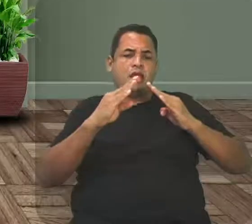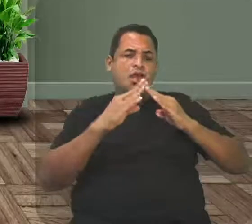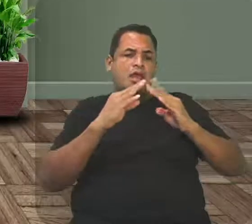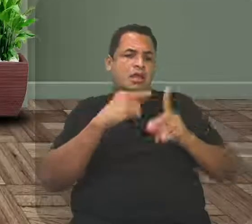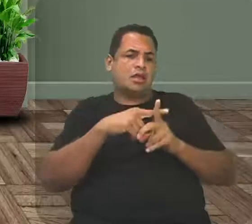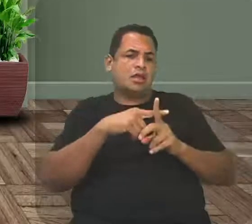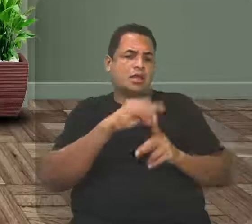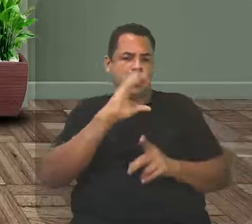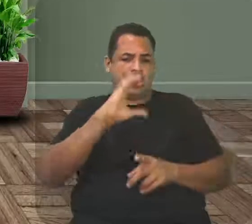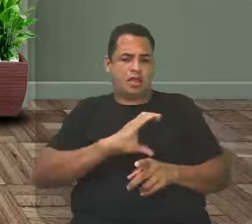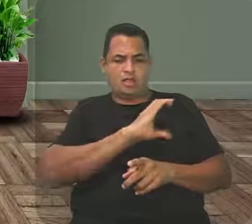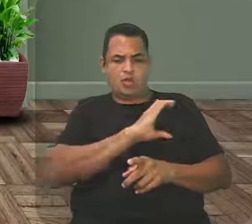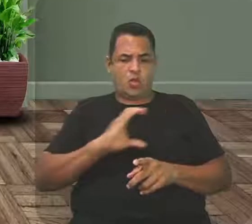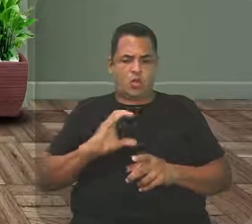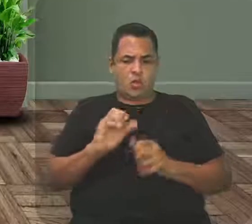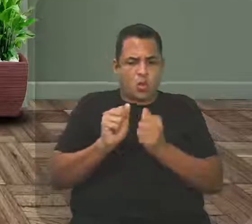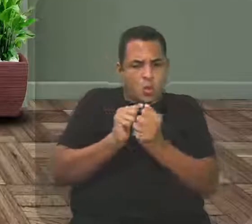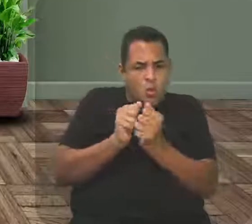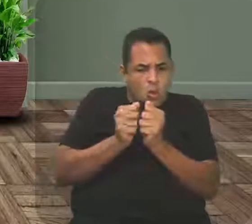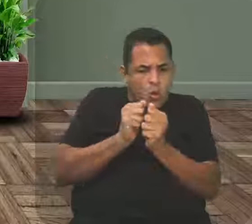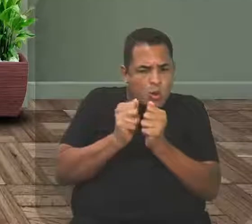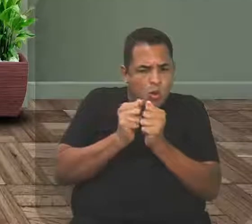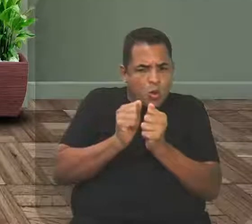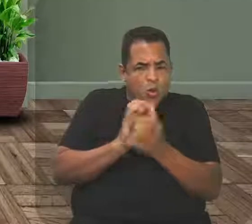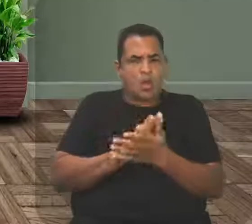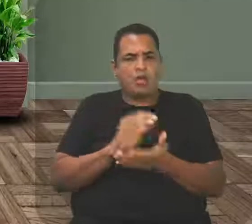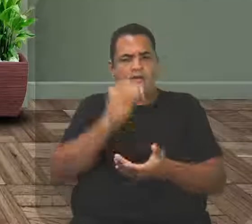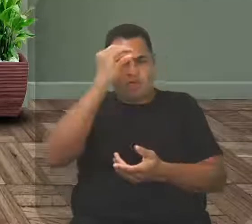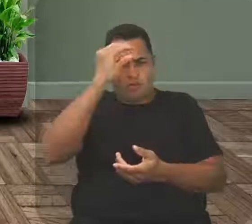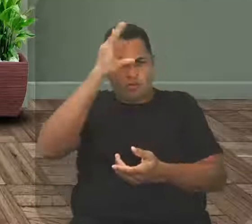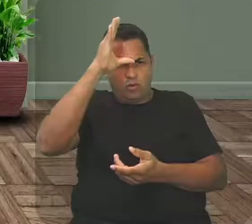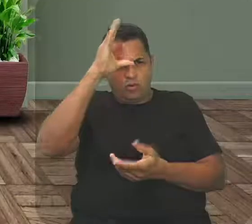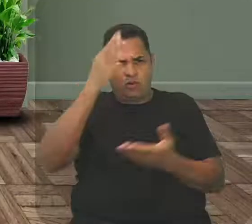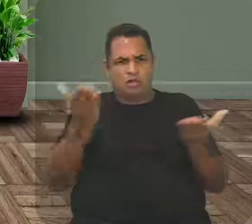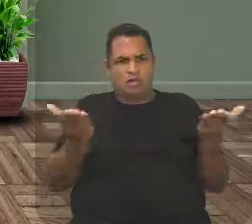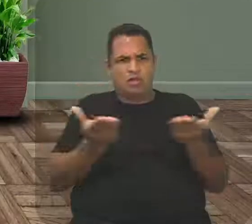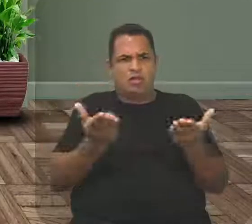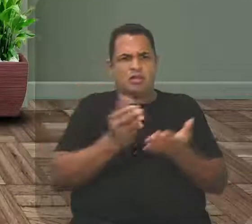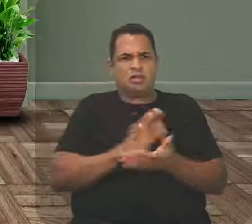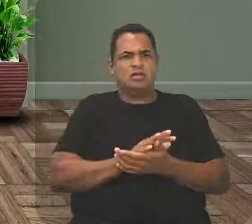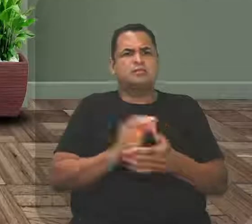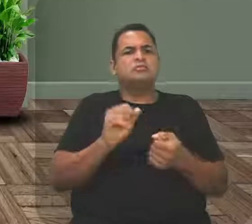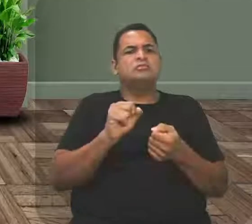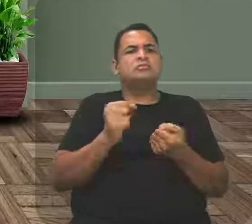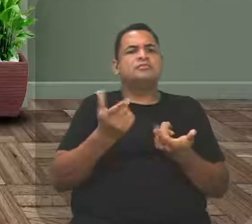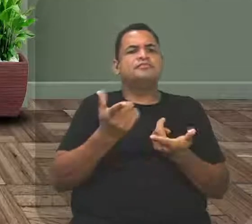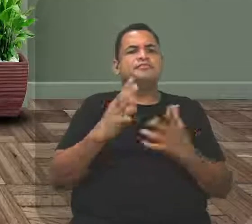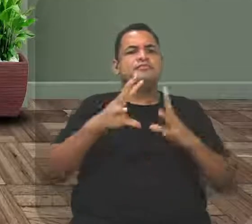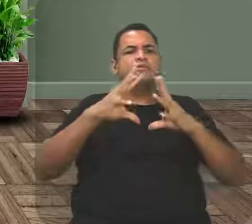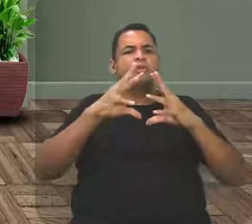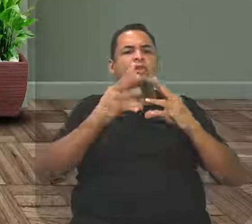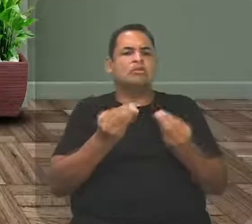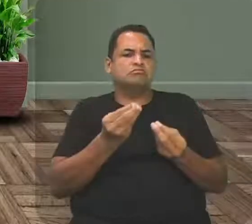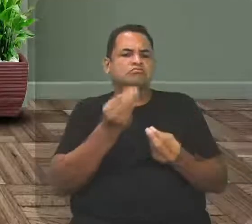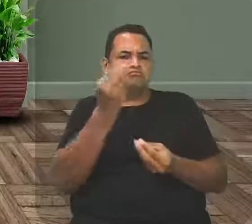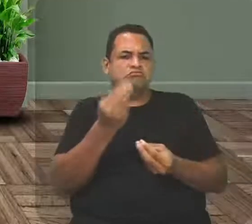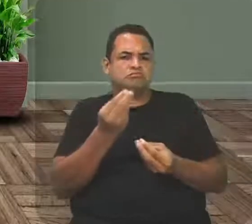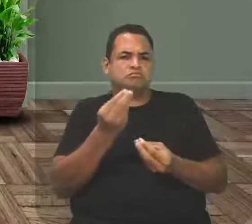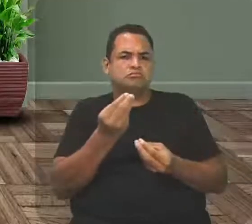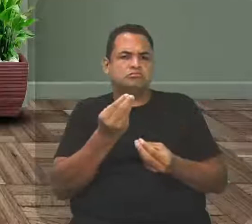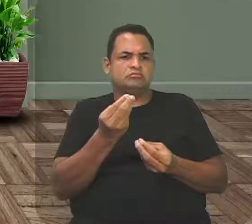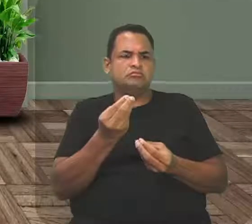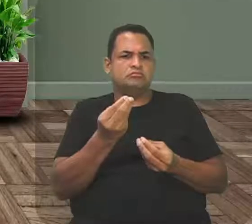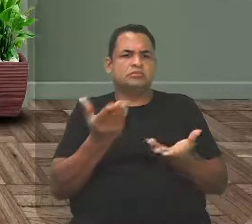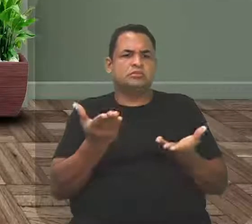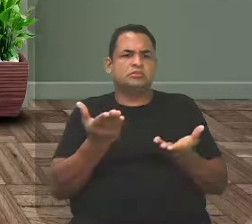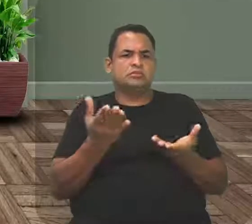aí vem a questão de tudo em nome de Deus, fazendo aquele domínio, fazendo com que tudo ficasse nas mãos,